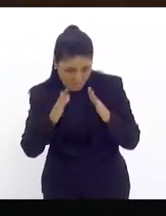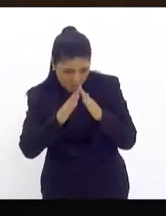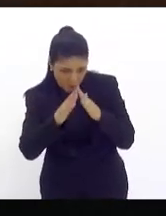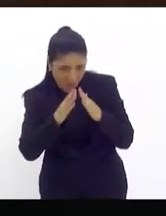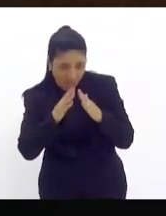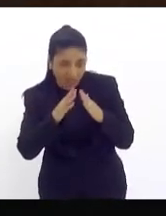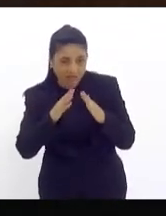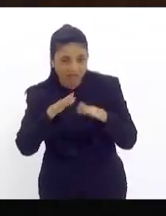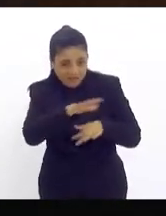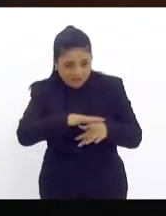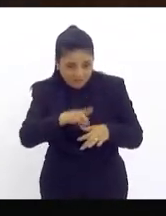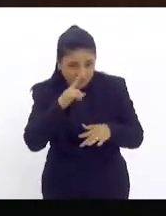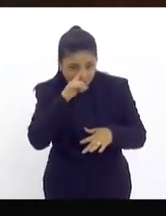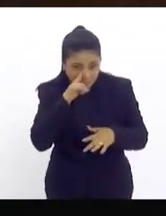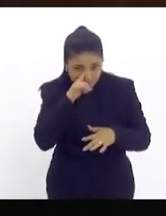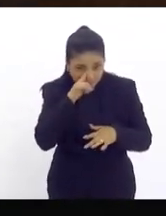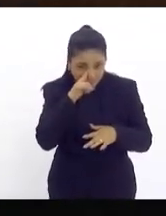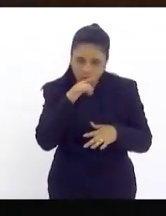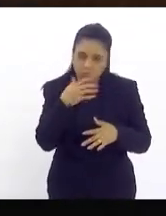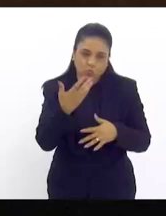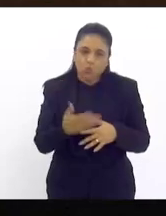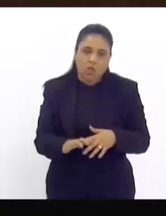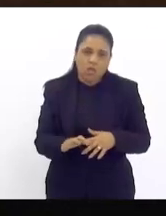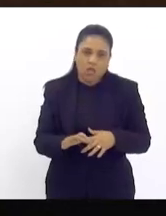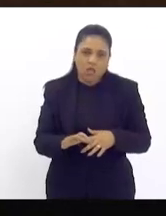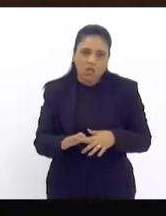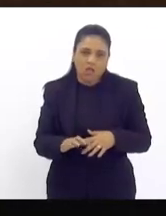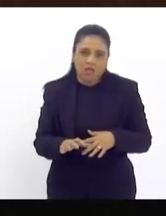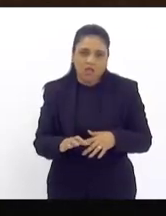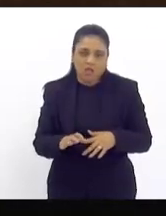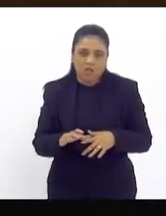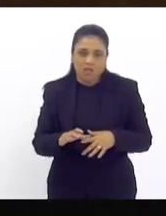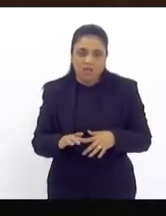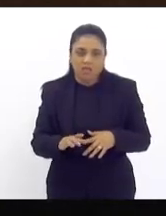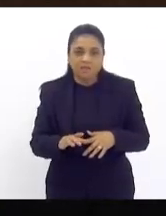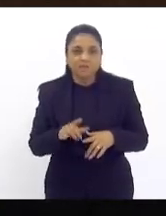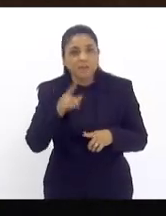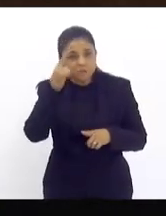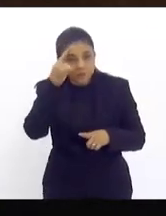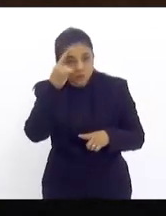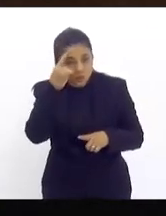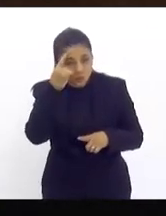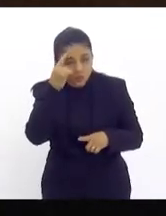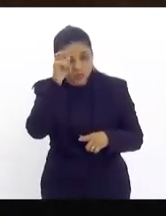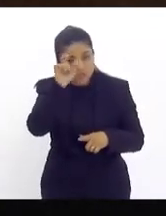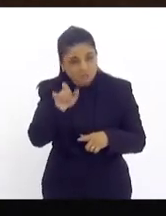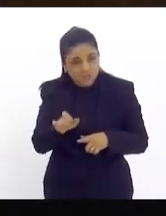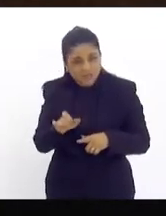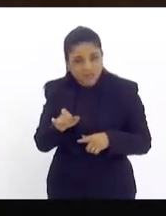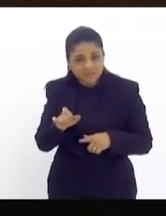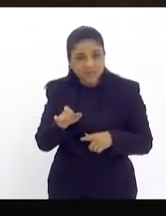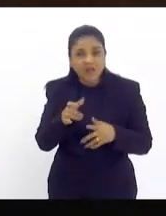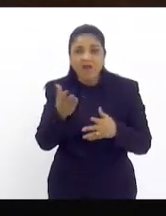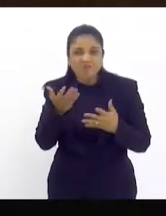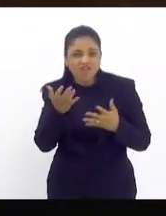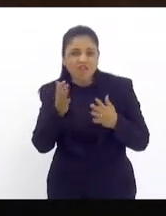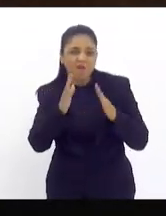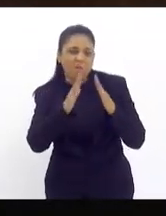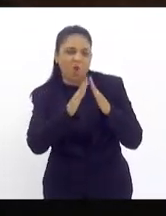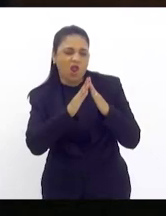tem gente que pensa tia Ju minha querida deputada que as pessoas moram em área de risco porque quer